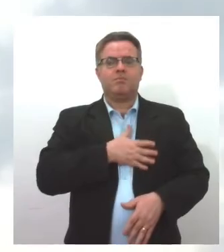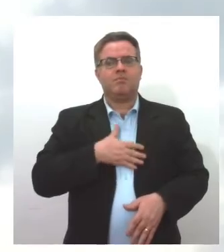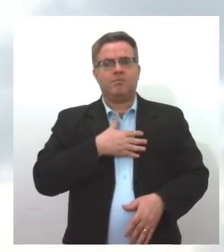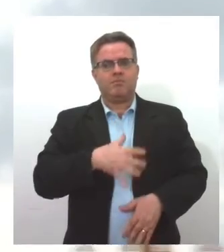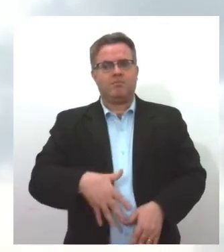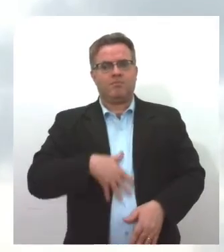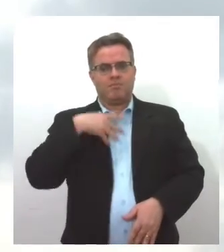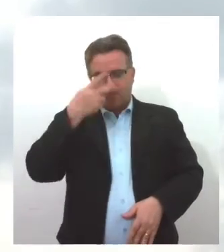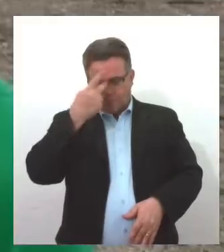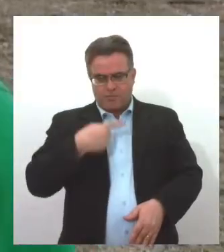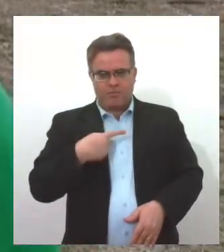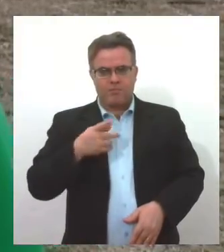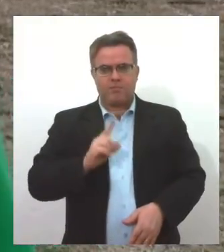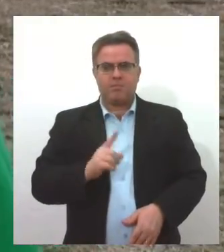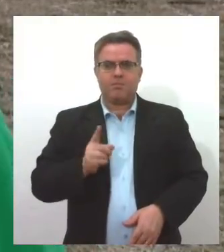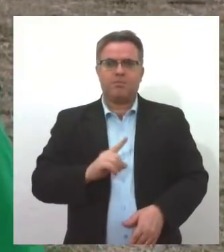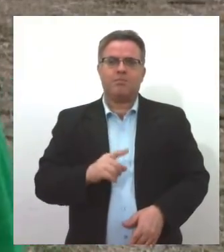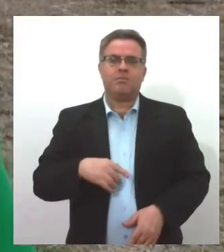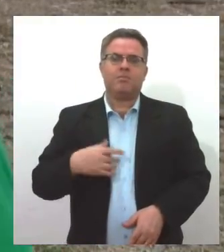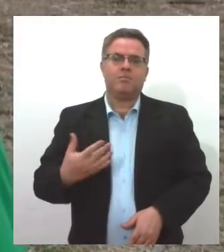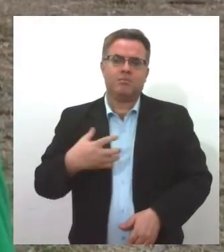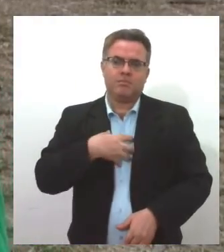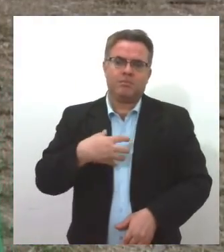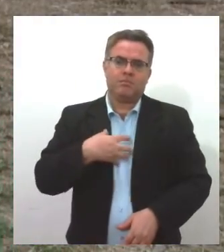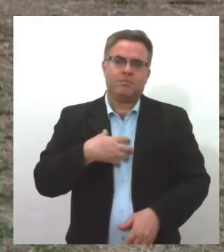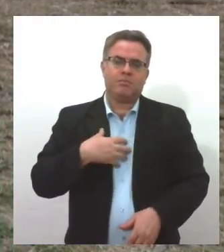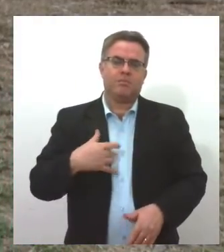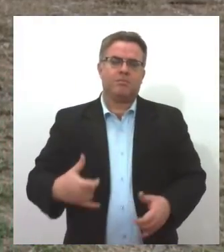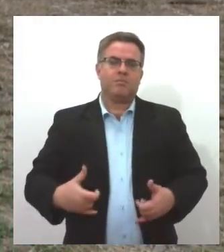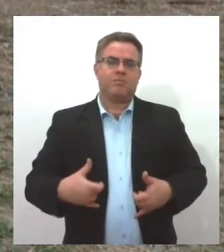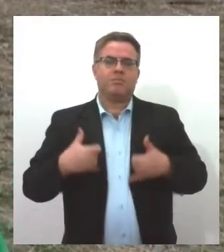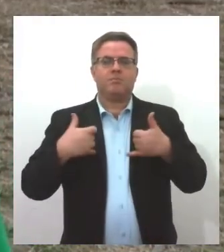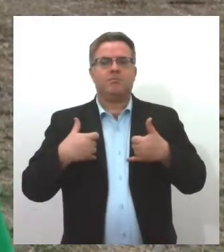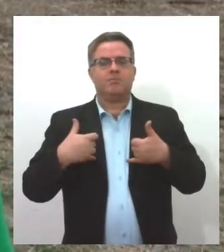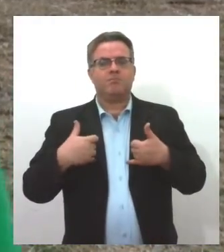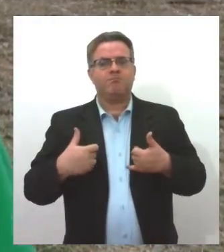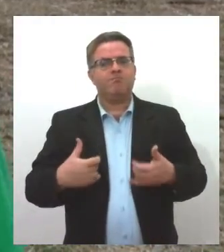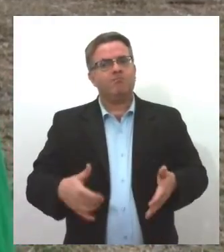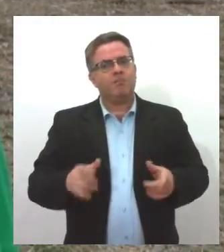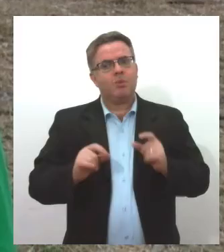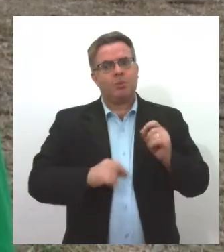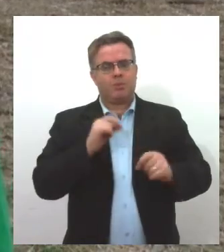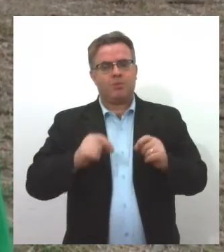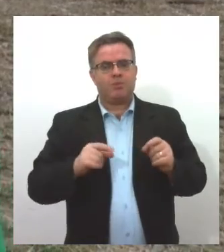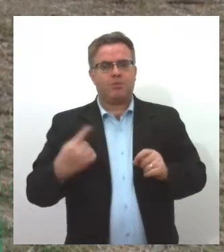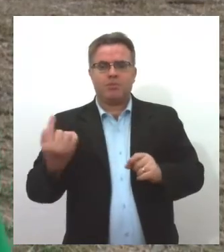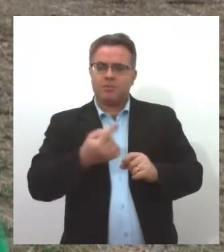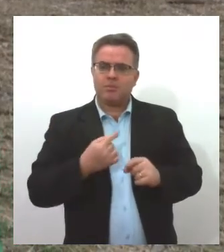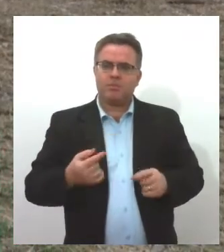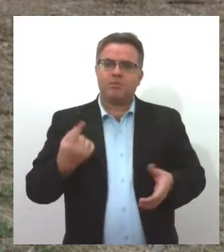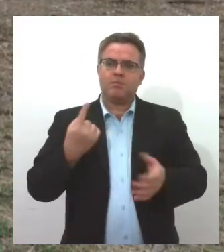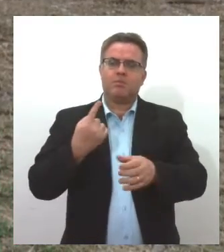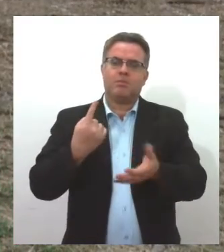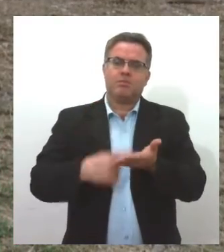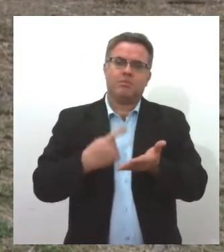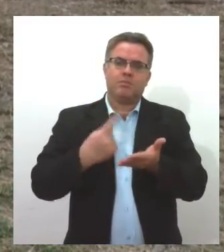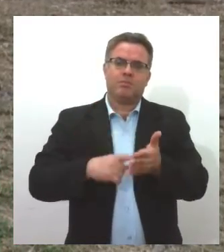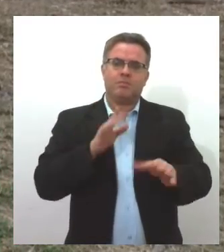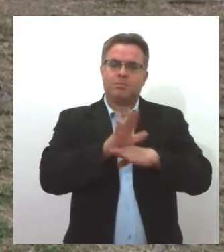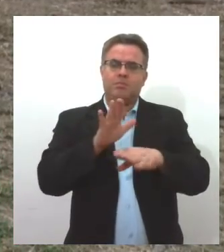quem é beneficiado. A ideia de trabalho voluntário é de disponibilizar algumas horas para o outro